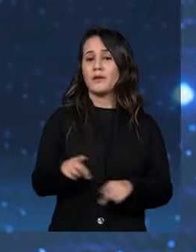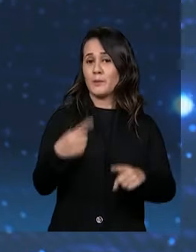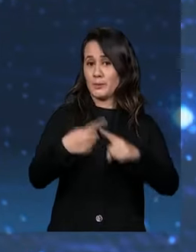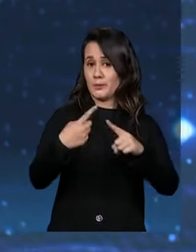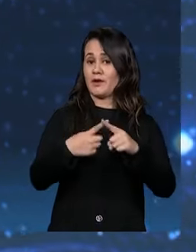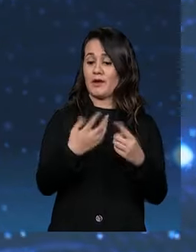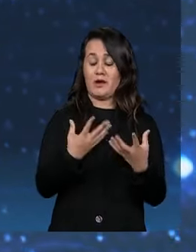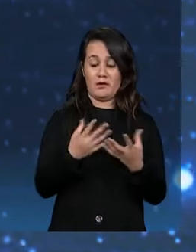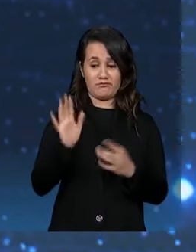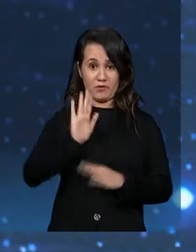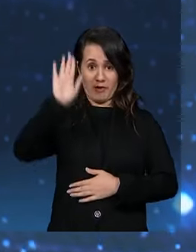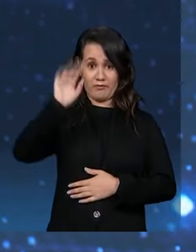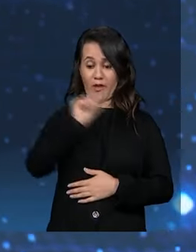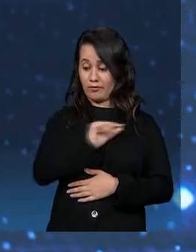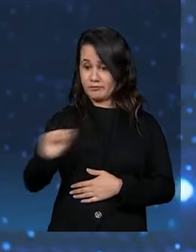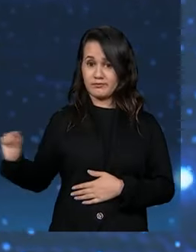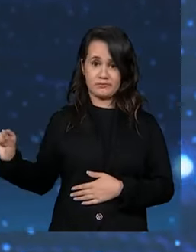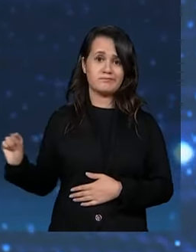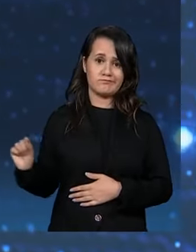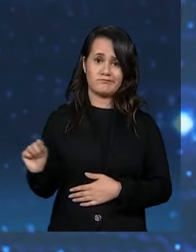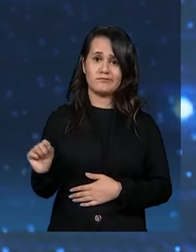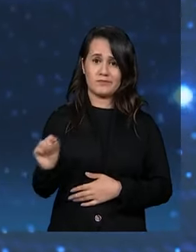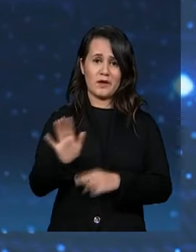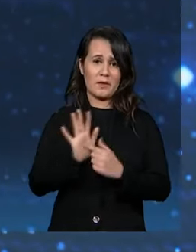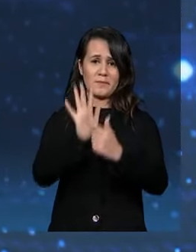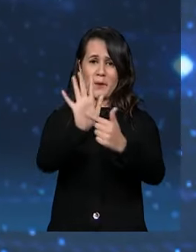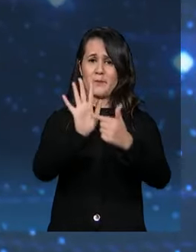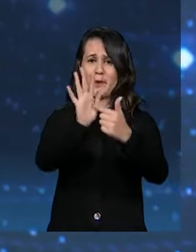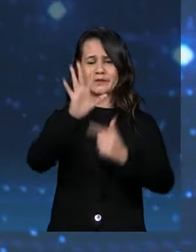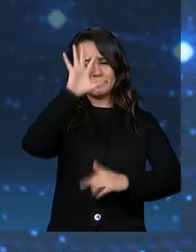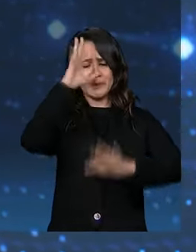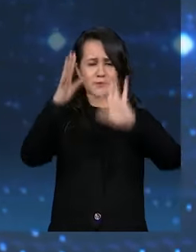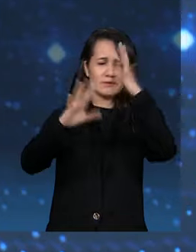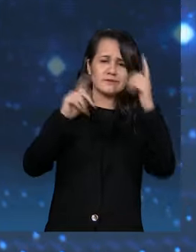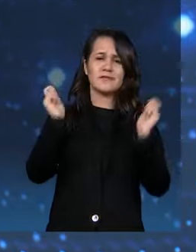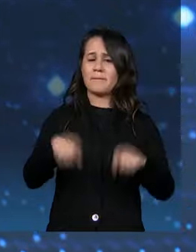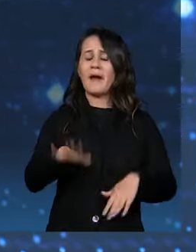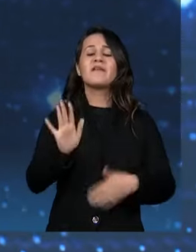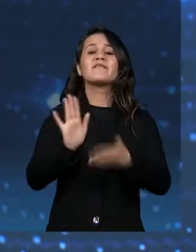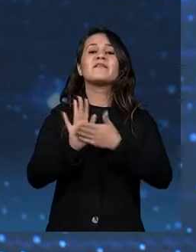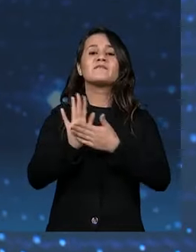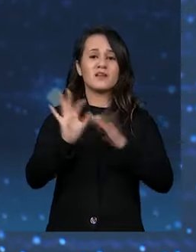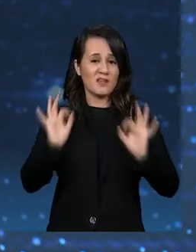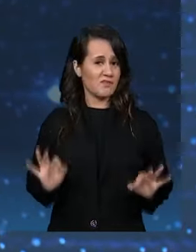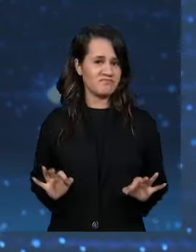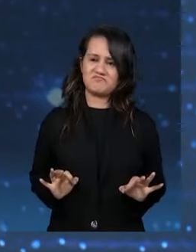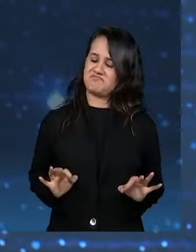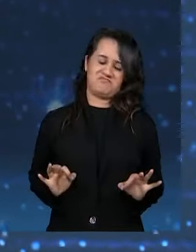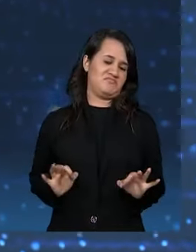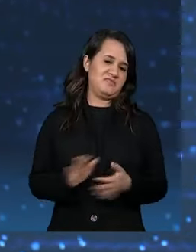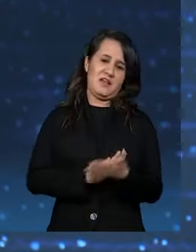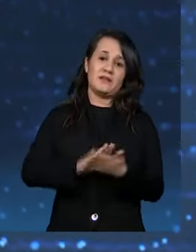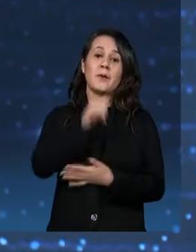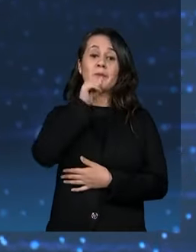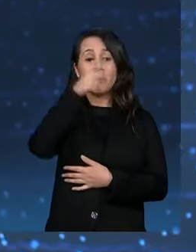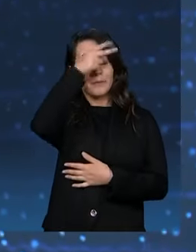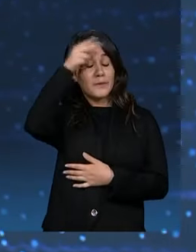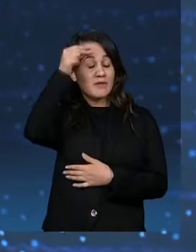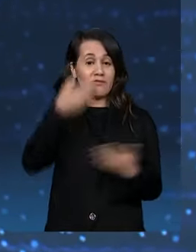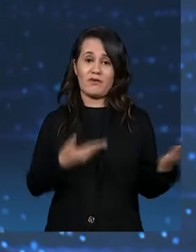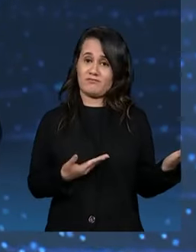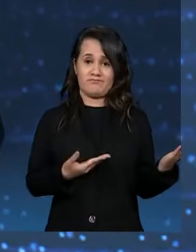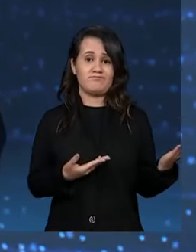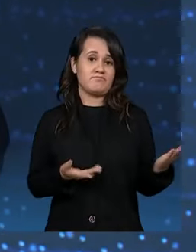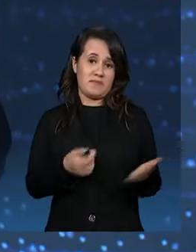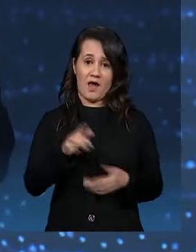muitos desses candidatos que estão aqui vão apresentar uma série de soluções e não vão cumprir metade delas. Começa com o prefeito, que não